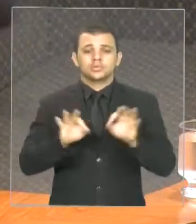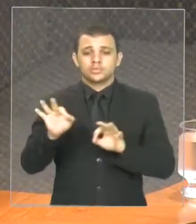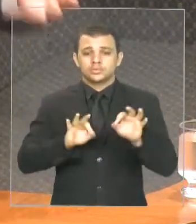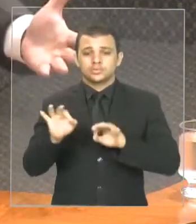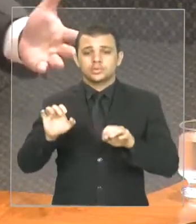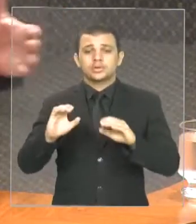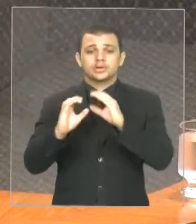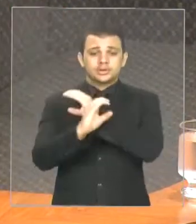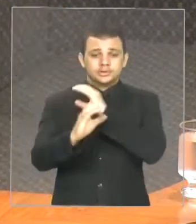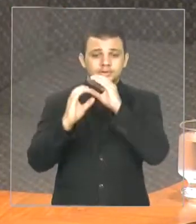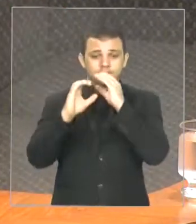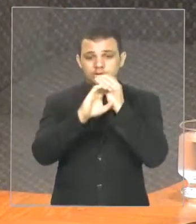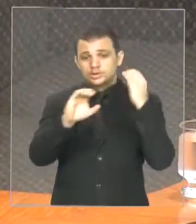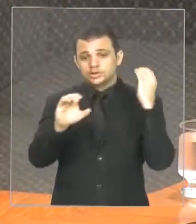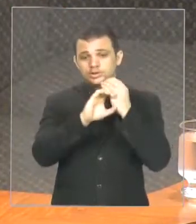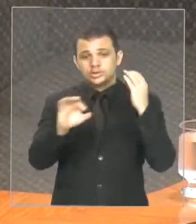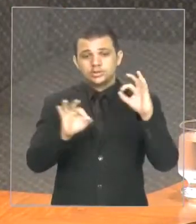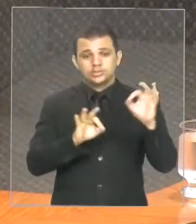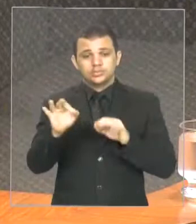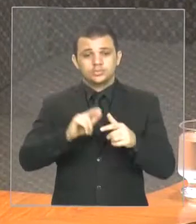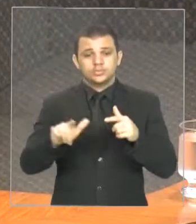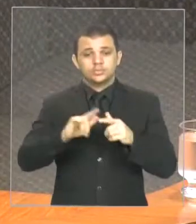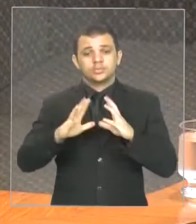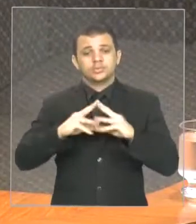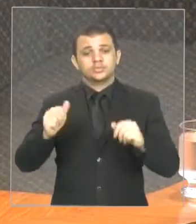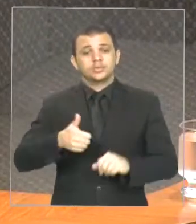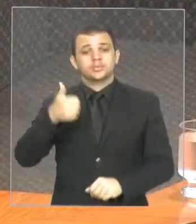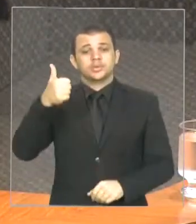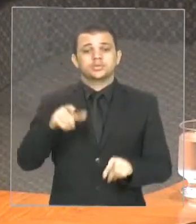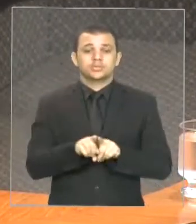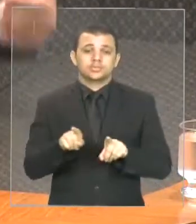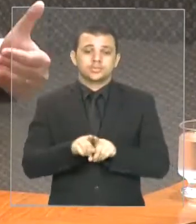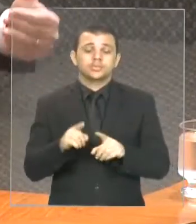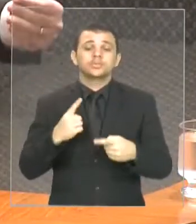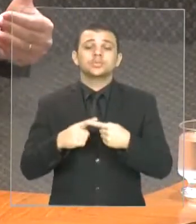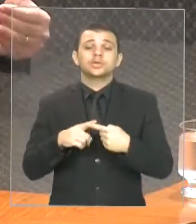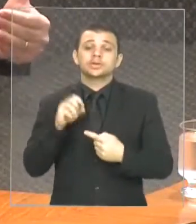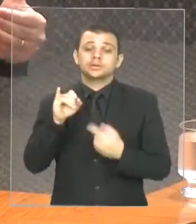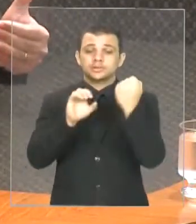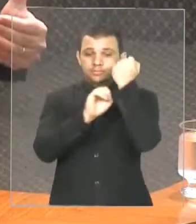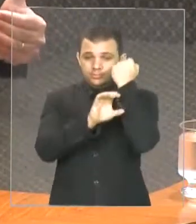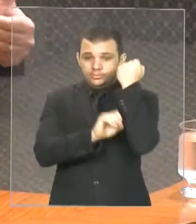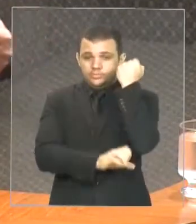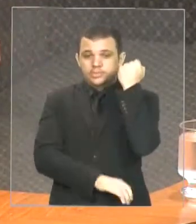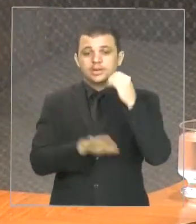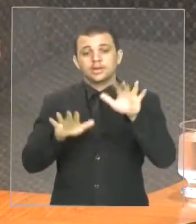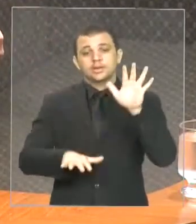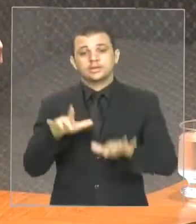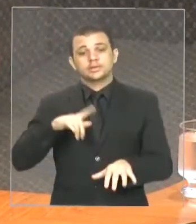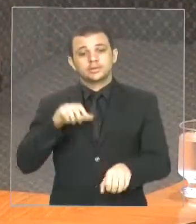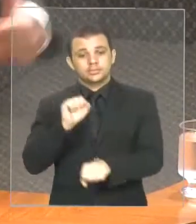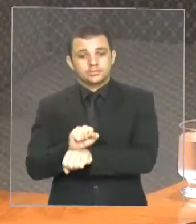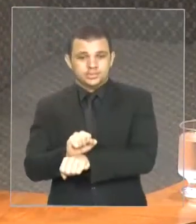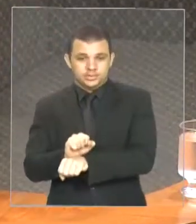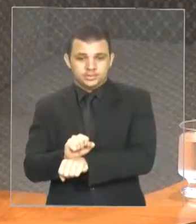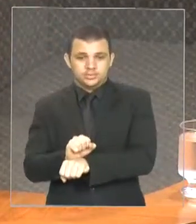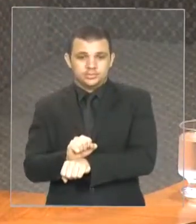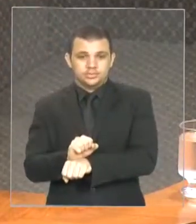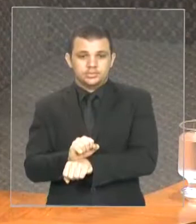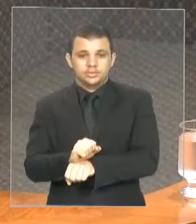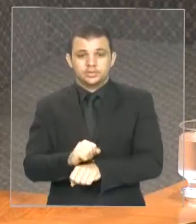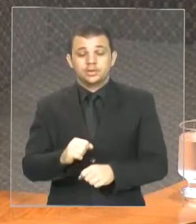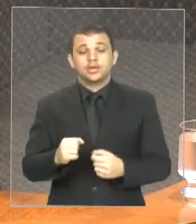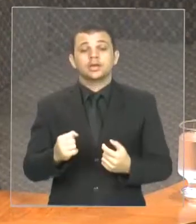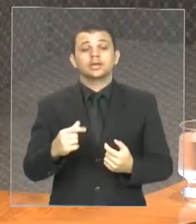melhores ainda, porque quando você bota o semáforo, de qualquer maneira, você tem um impedimento em determinado momento. Você diminui a